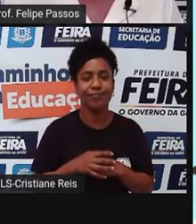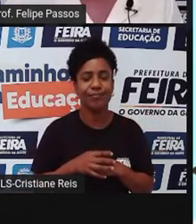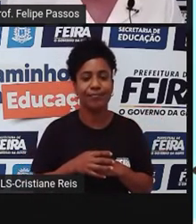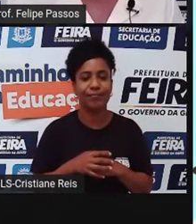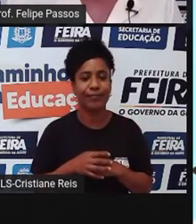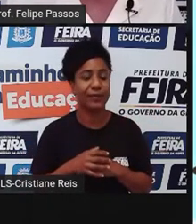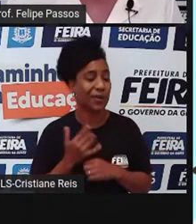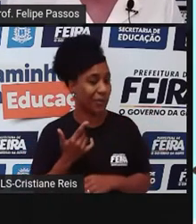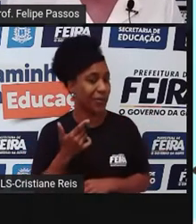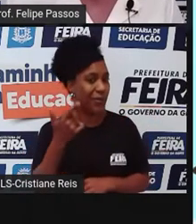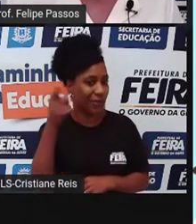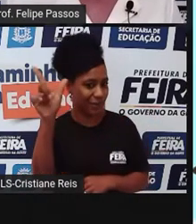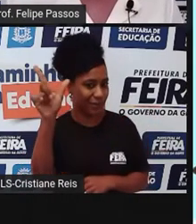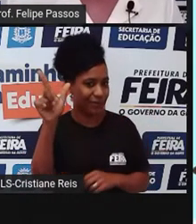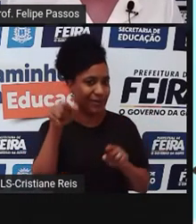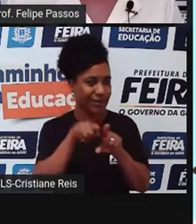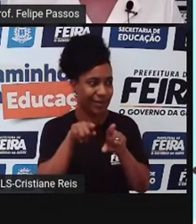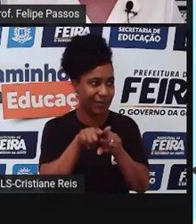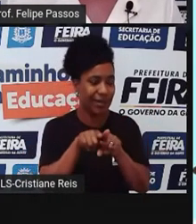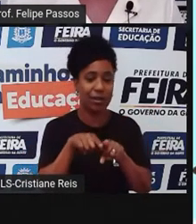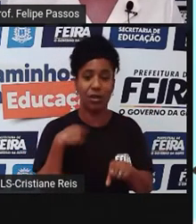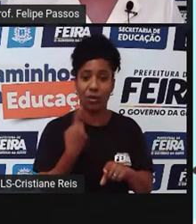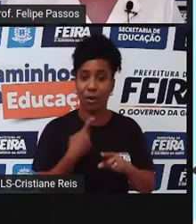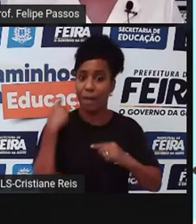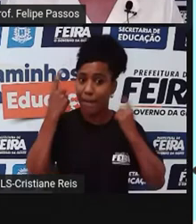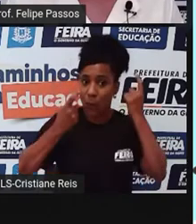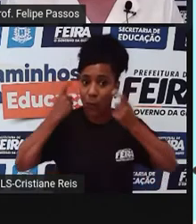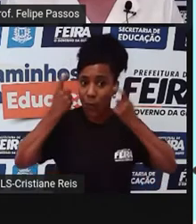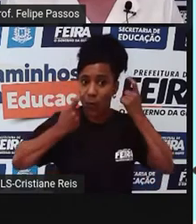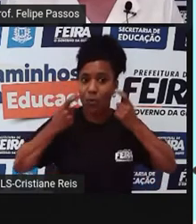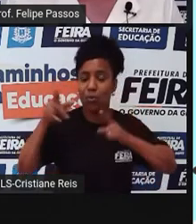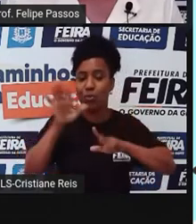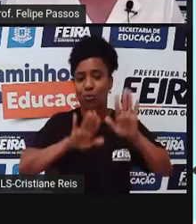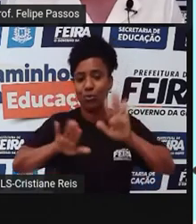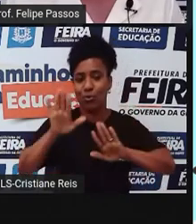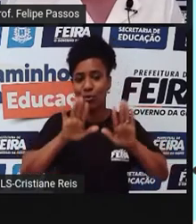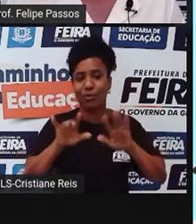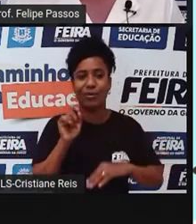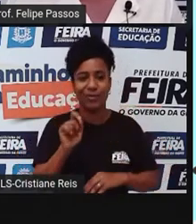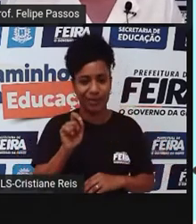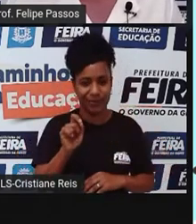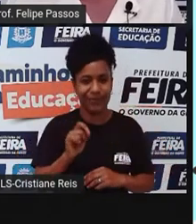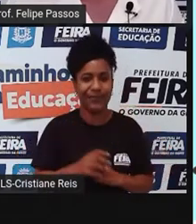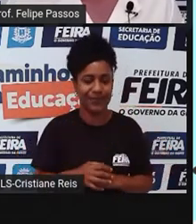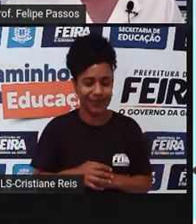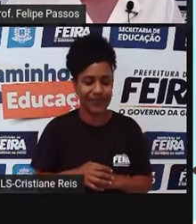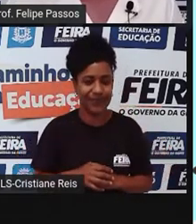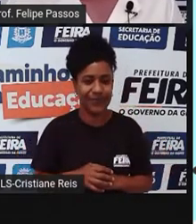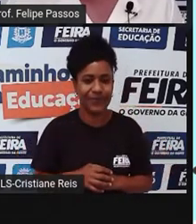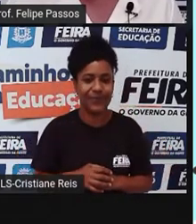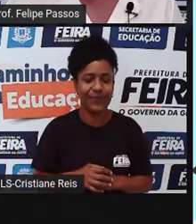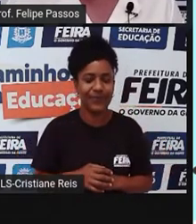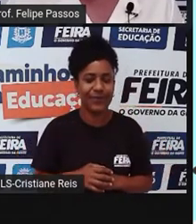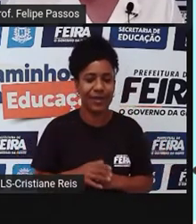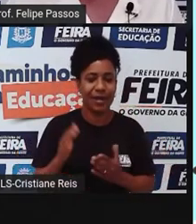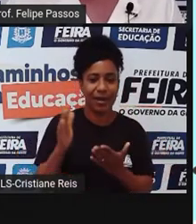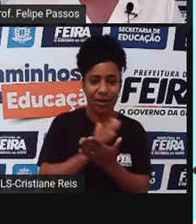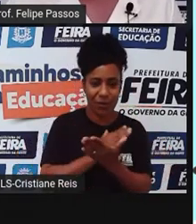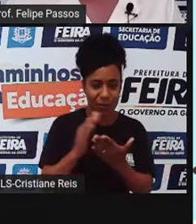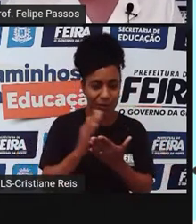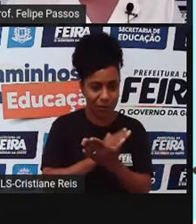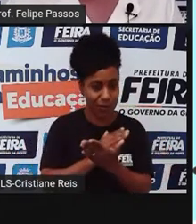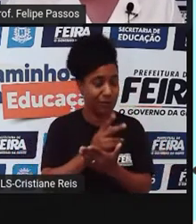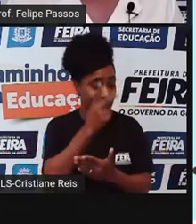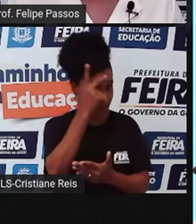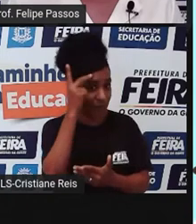Outra coisa que traz assim uma preocupação quando a fala de influenciadores digitais, algumas pessoas elas ganham nas redes